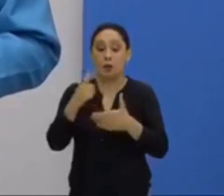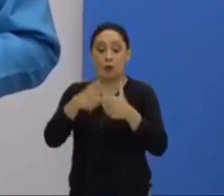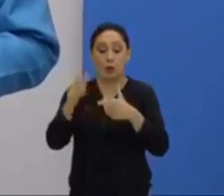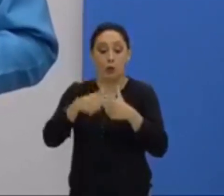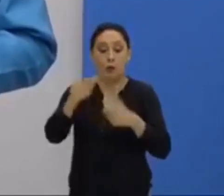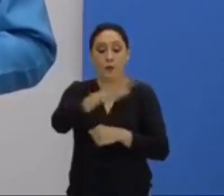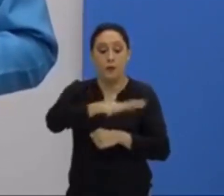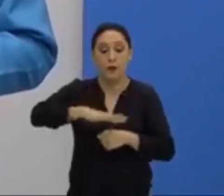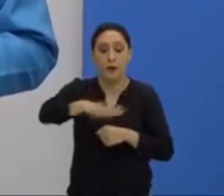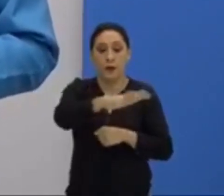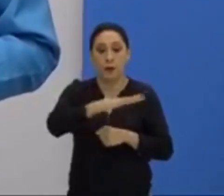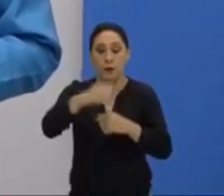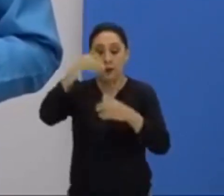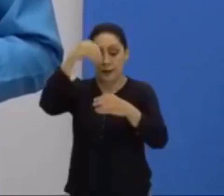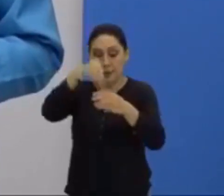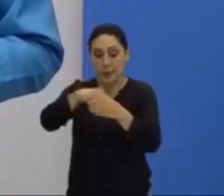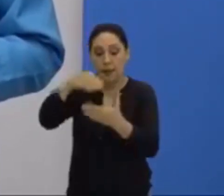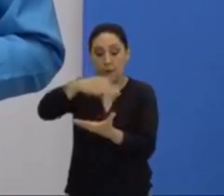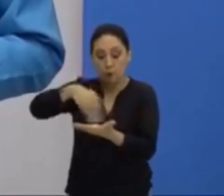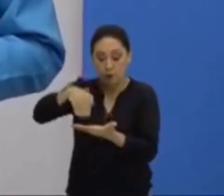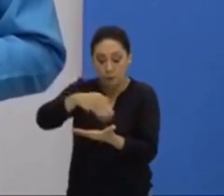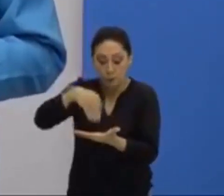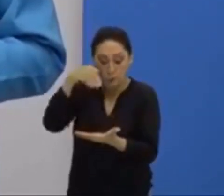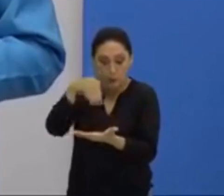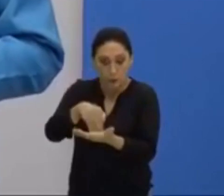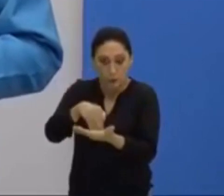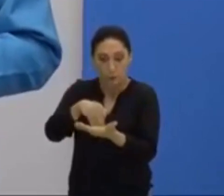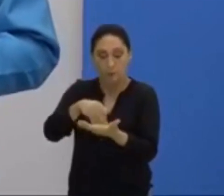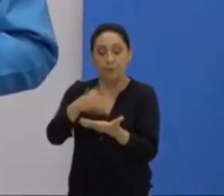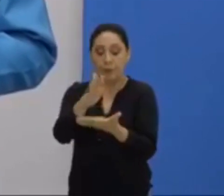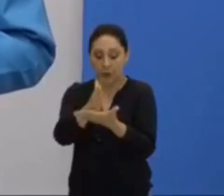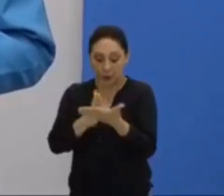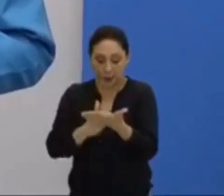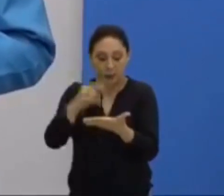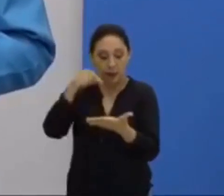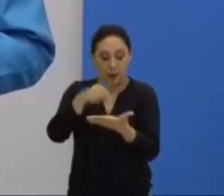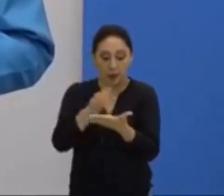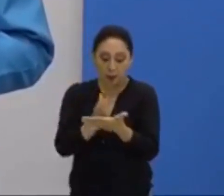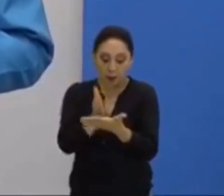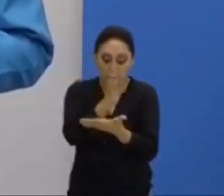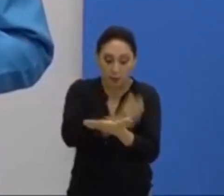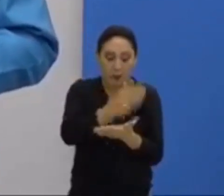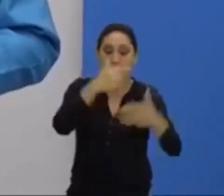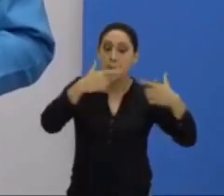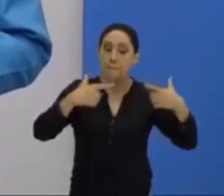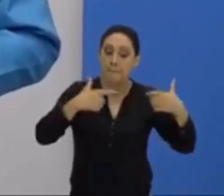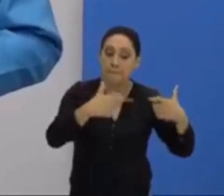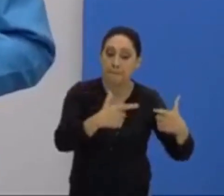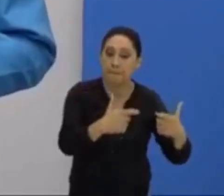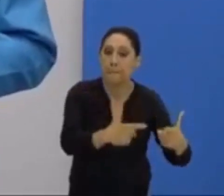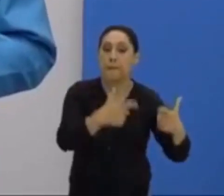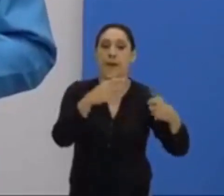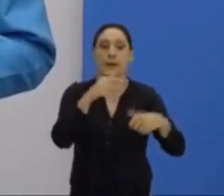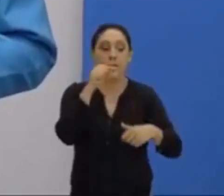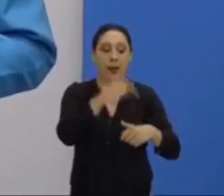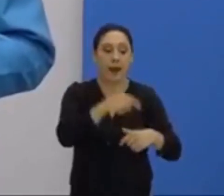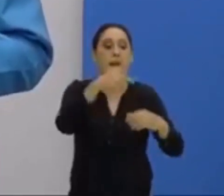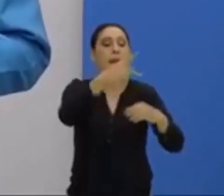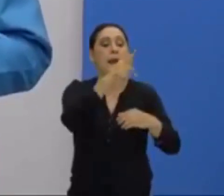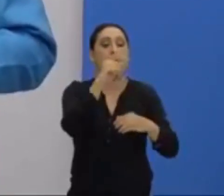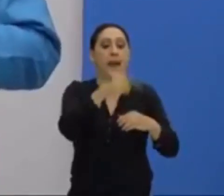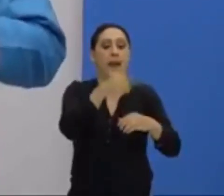territorial dentro do Oriente Médio. E o território em disputa é o território da Palestina.